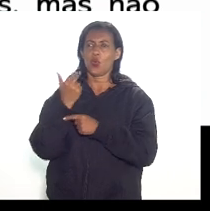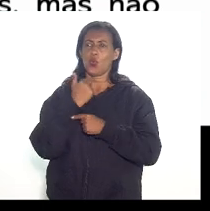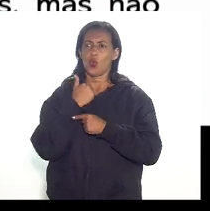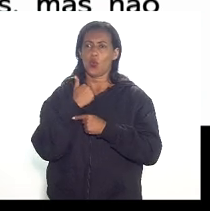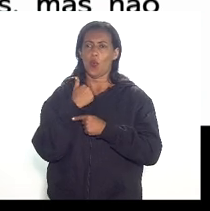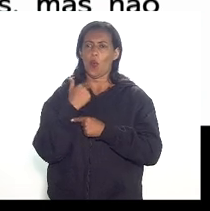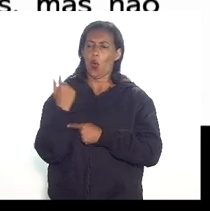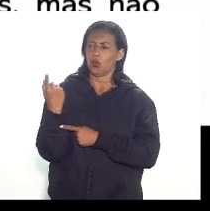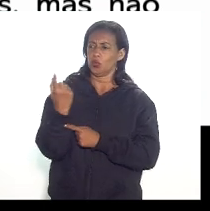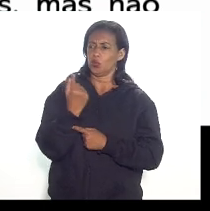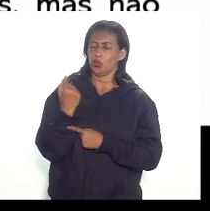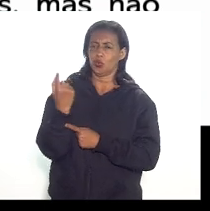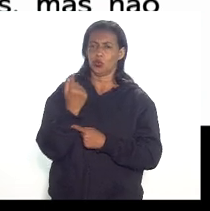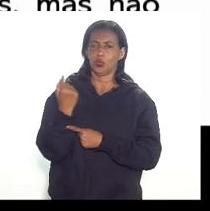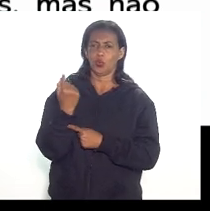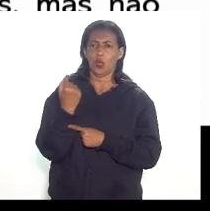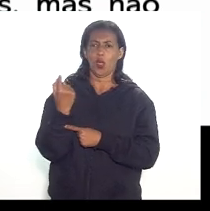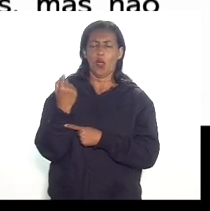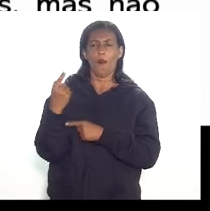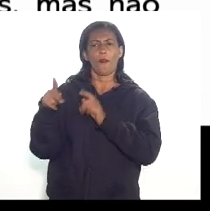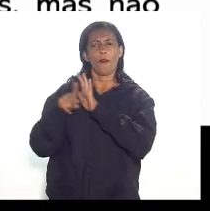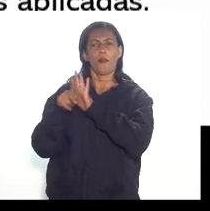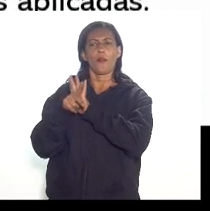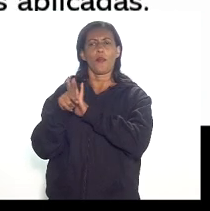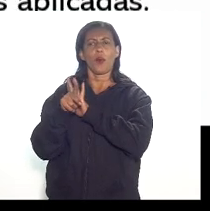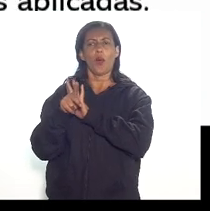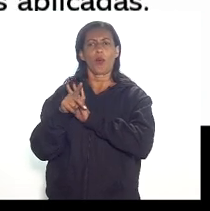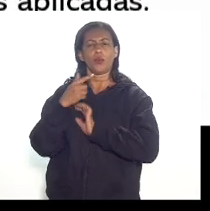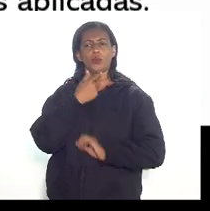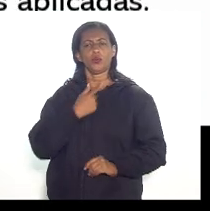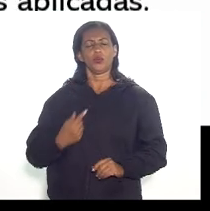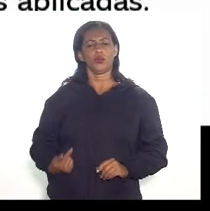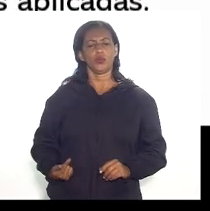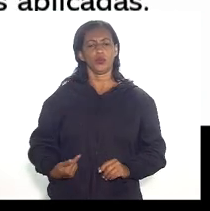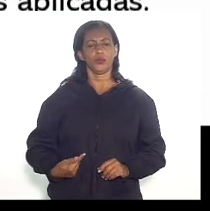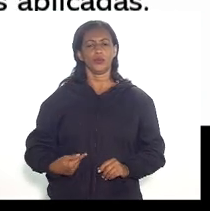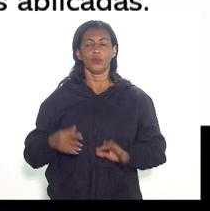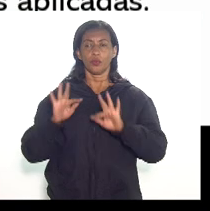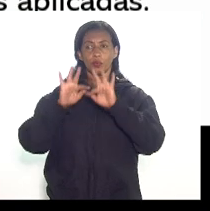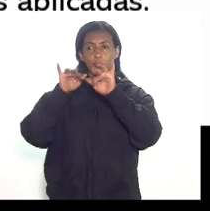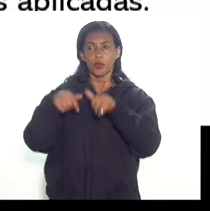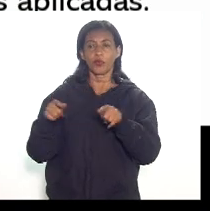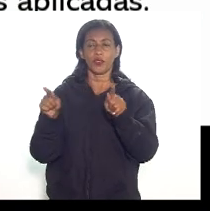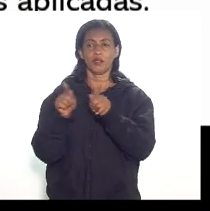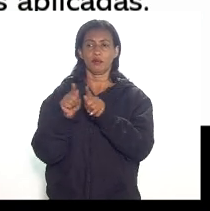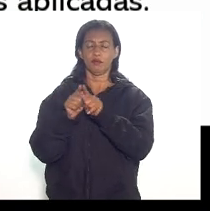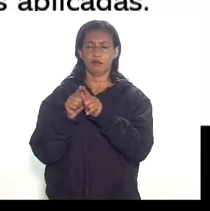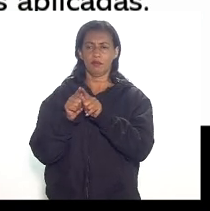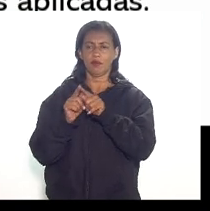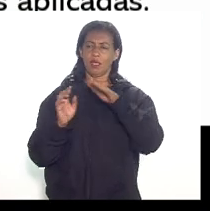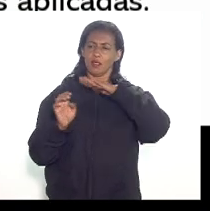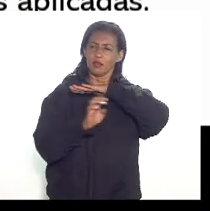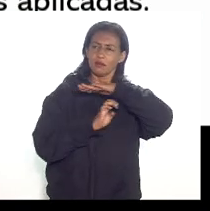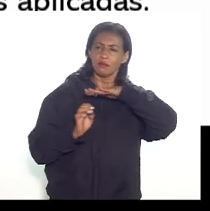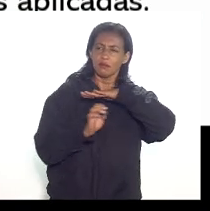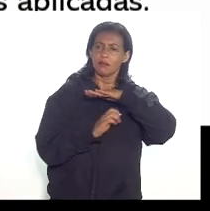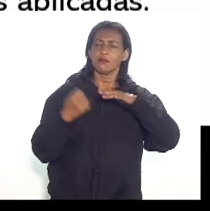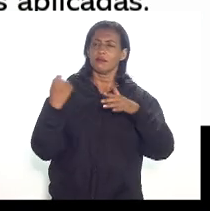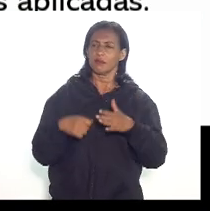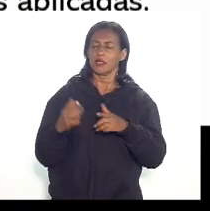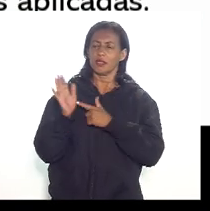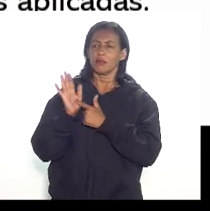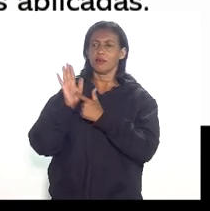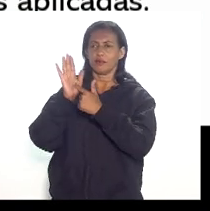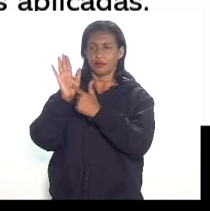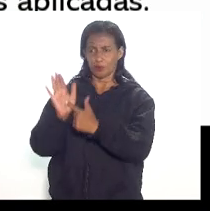autonomia dos órgãos estaduais e municipais competentes por fim as concessionárias precisam apresentar uma